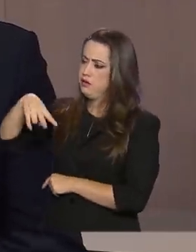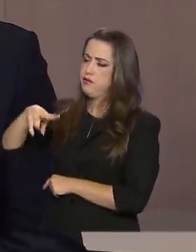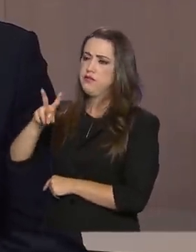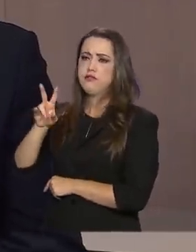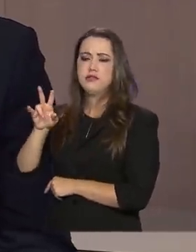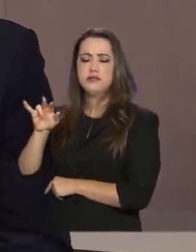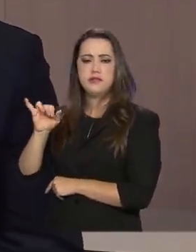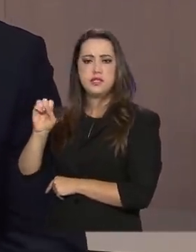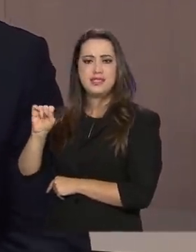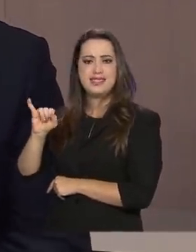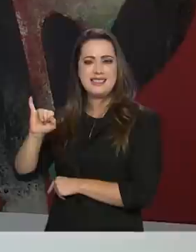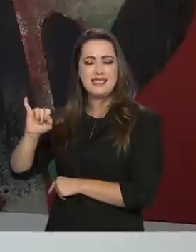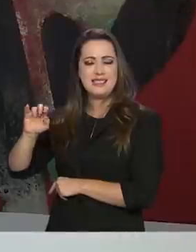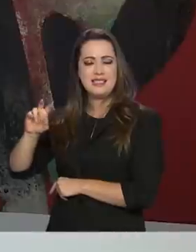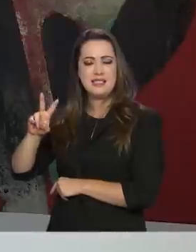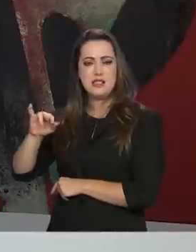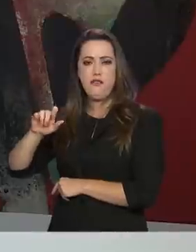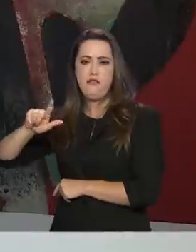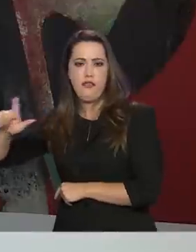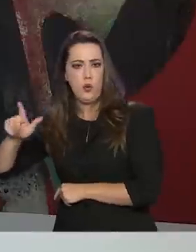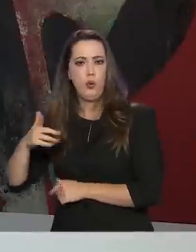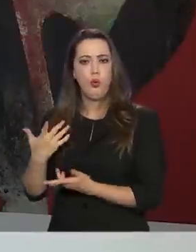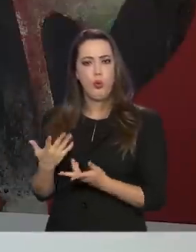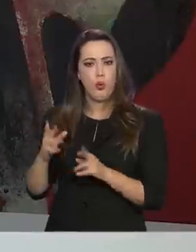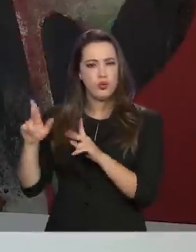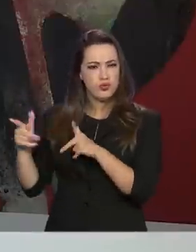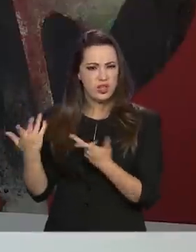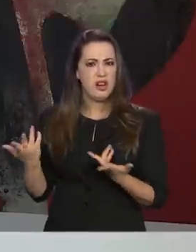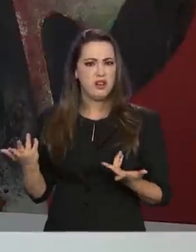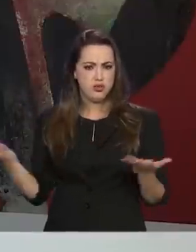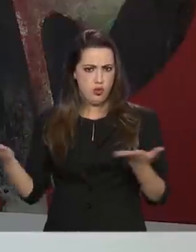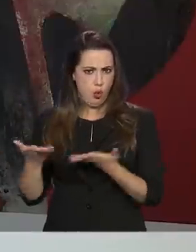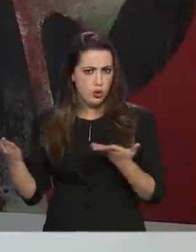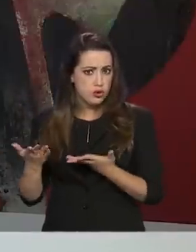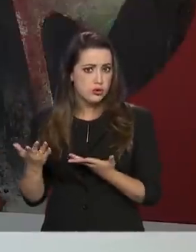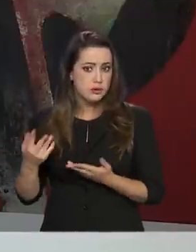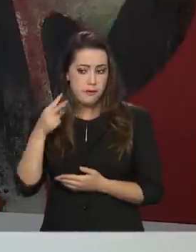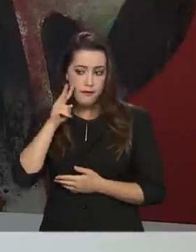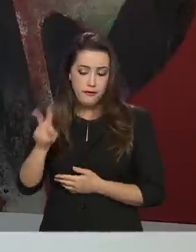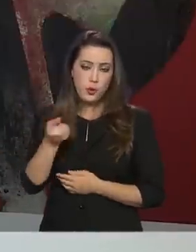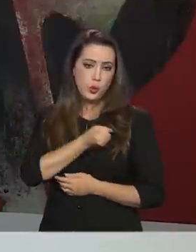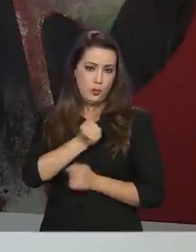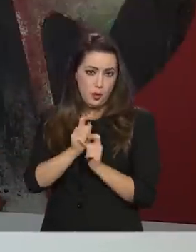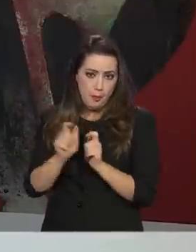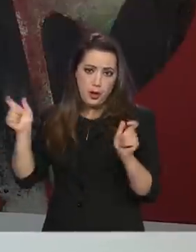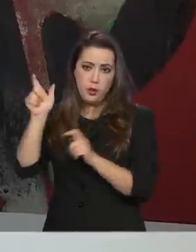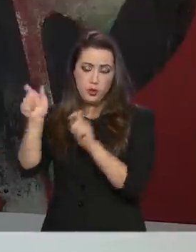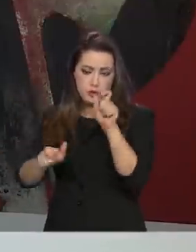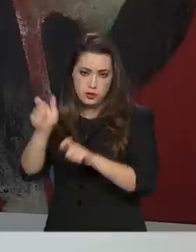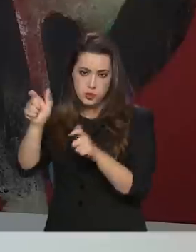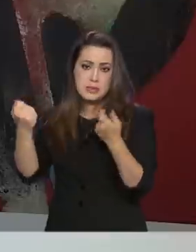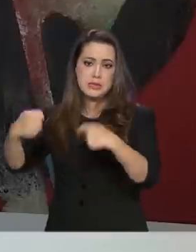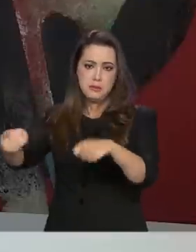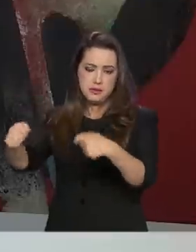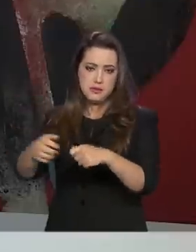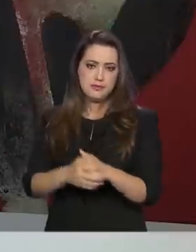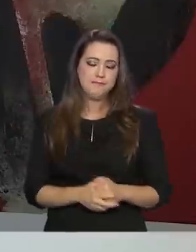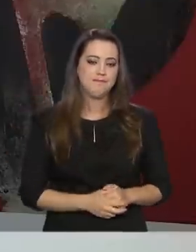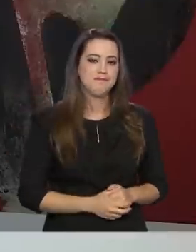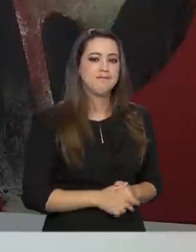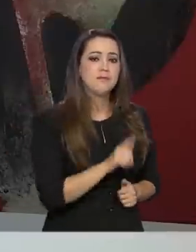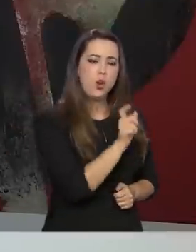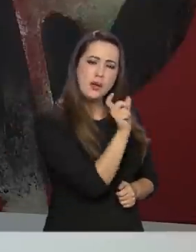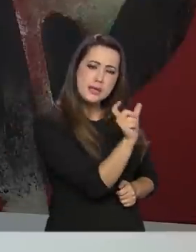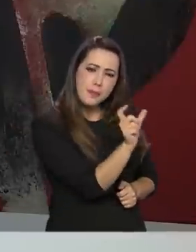passou a olhar-os de uma outra forma. Isso é um ponto que eu acho bem interessante. No debate público, essa palavra invisíveis é